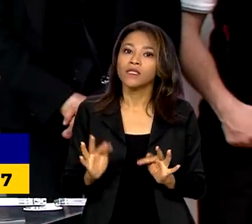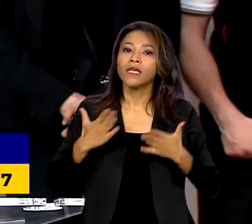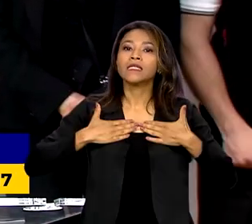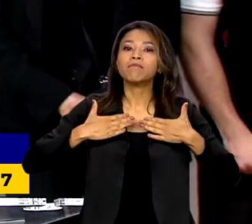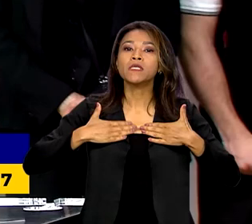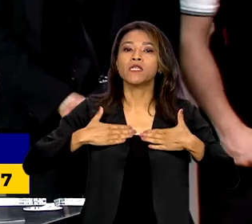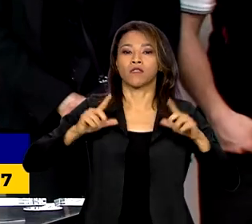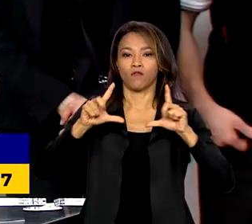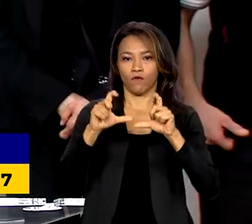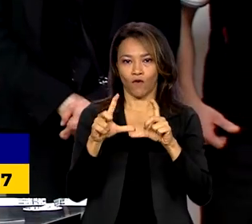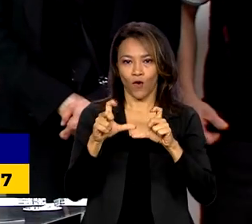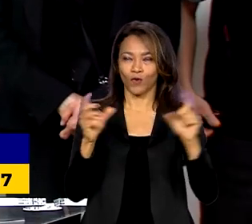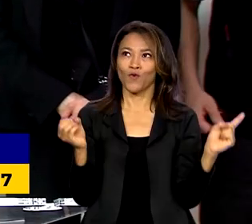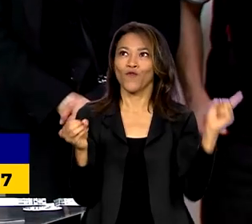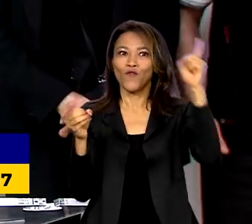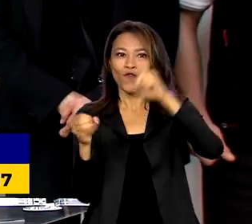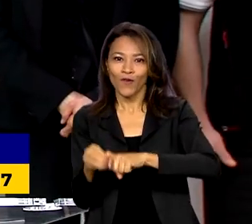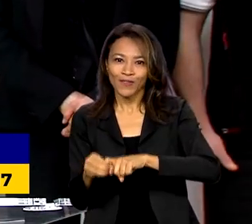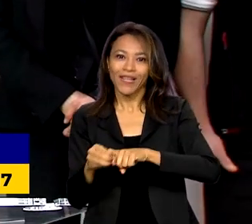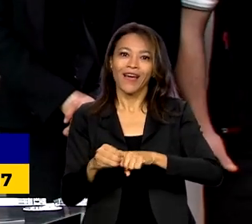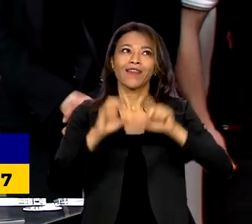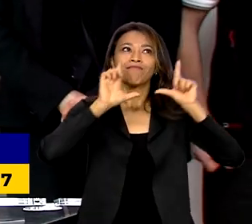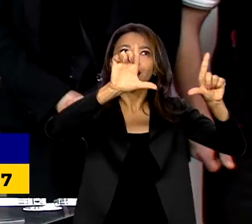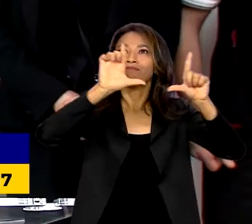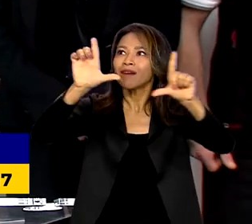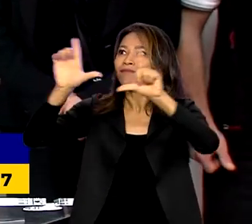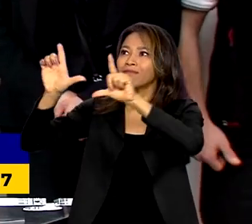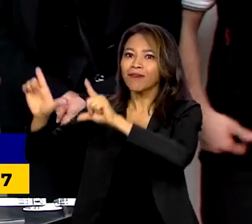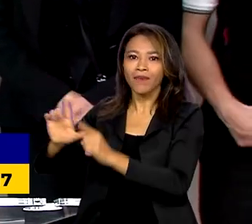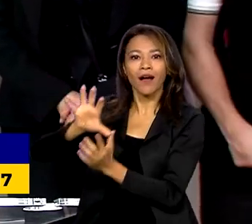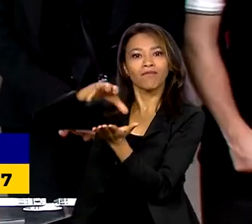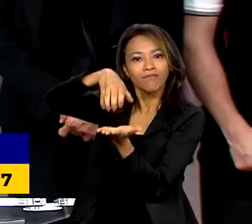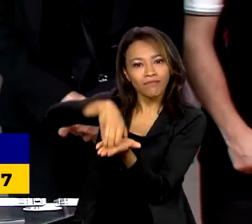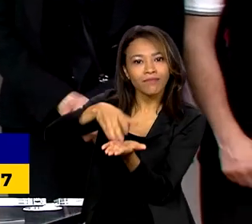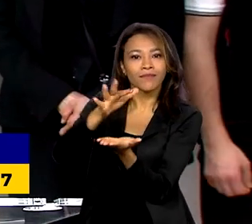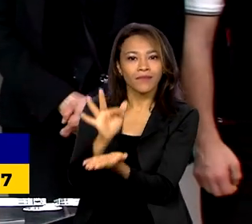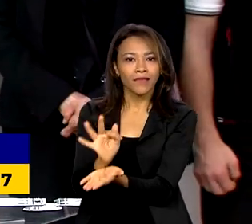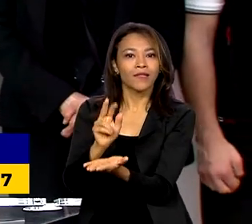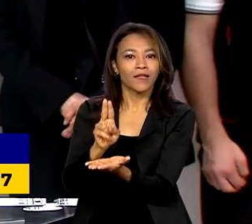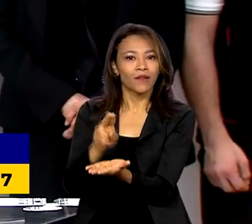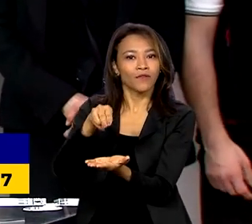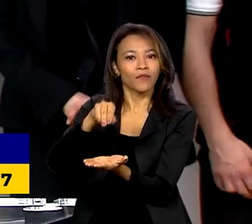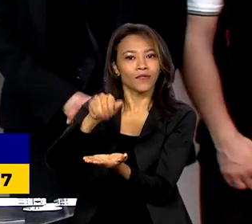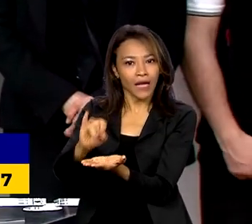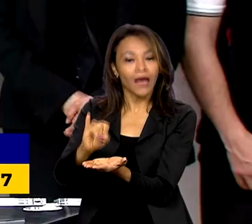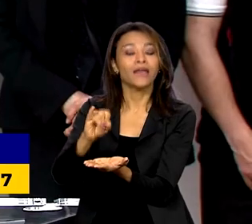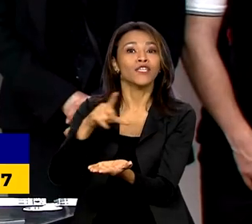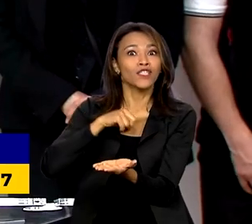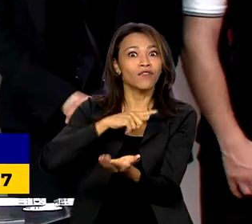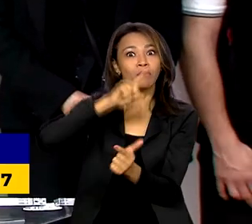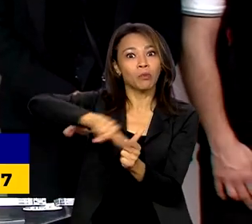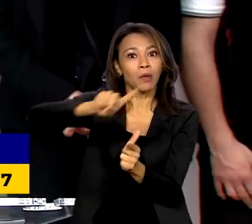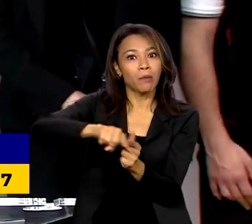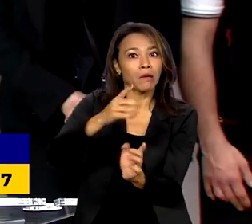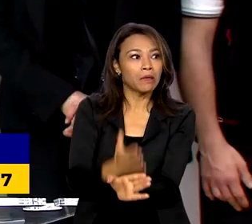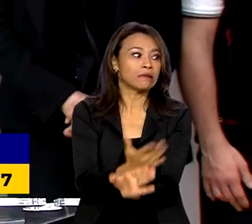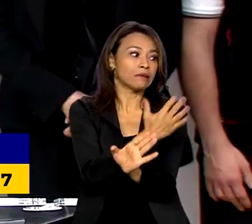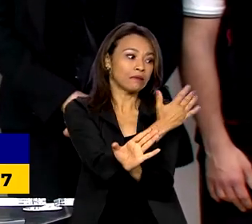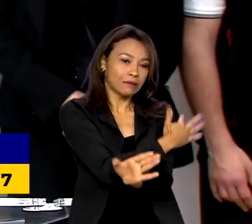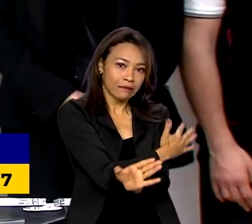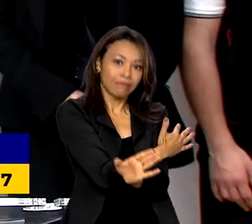fotografias voltaram à FUNAI. Tivemos um problema enorme. O momento que